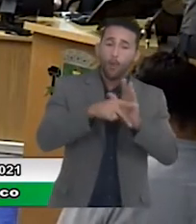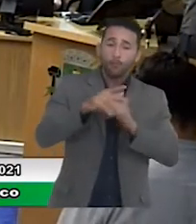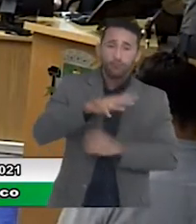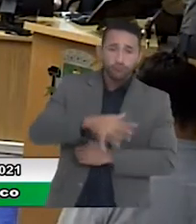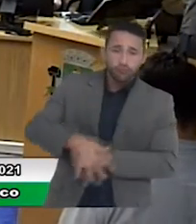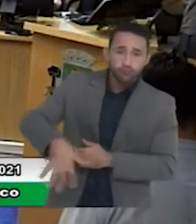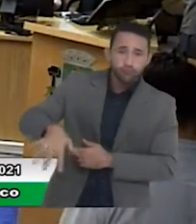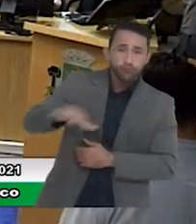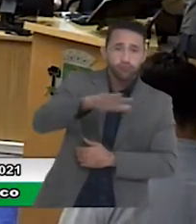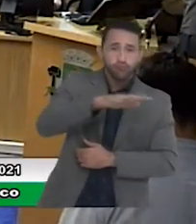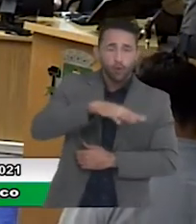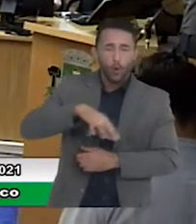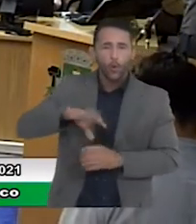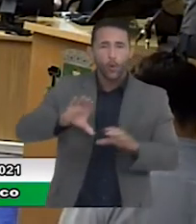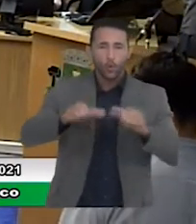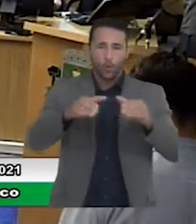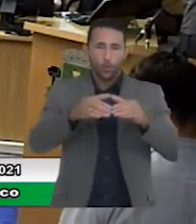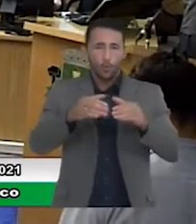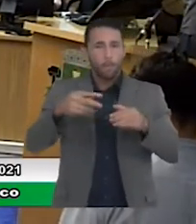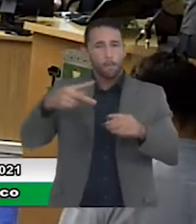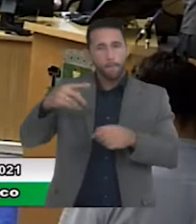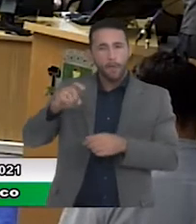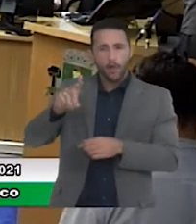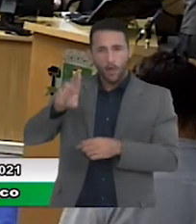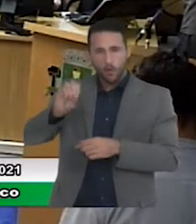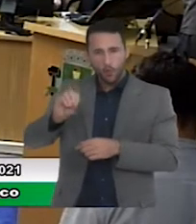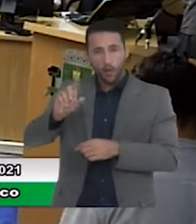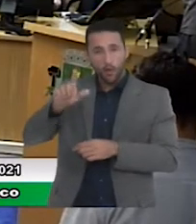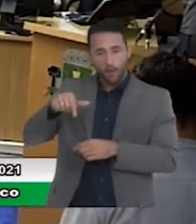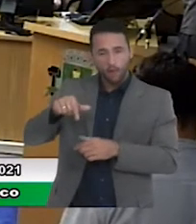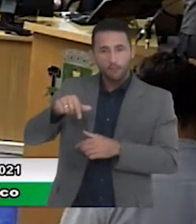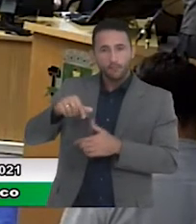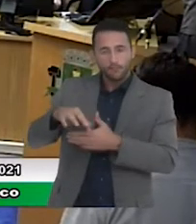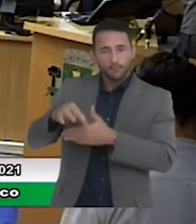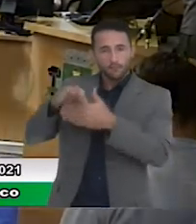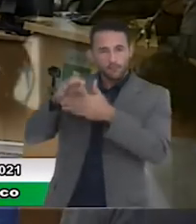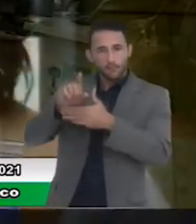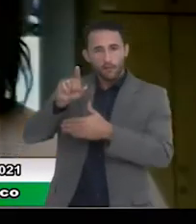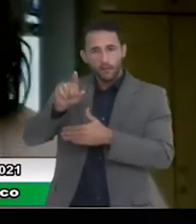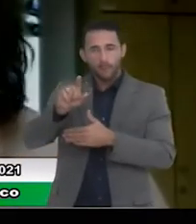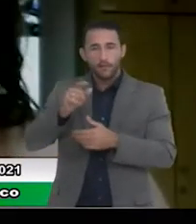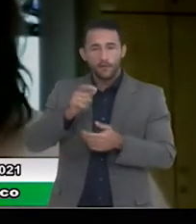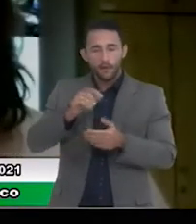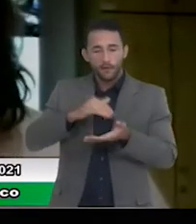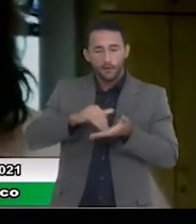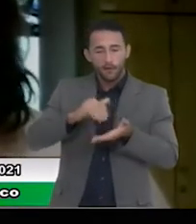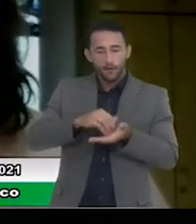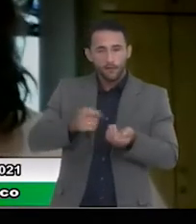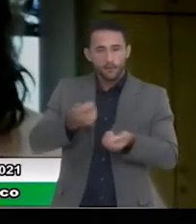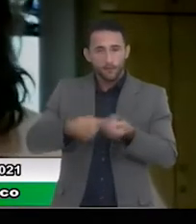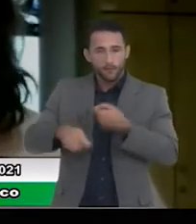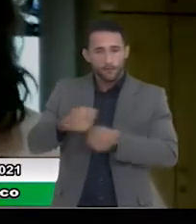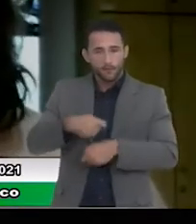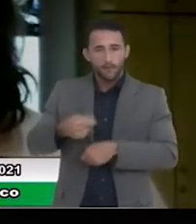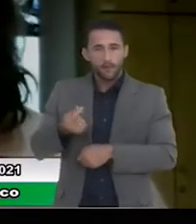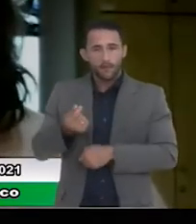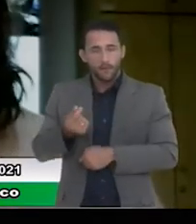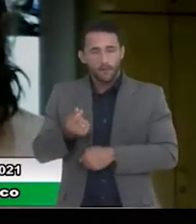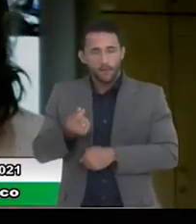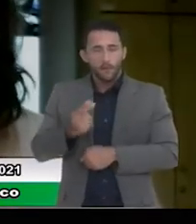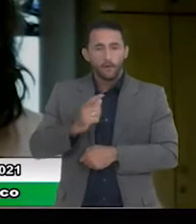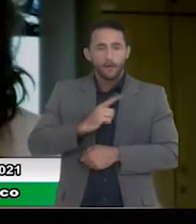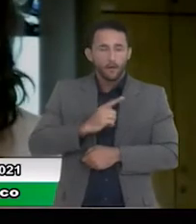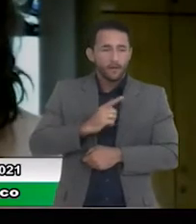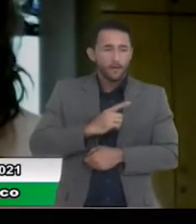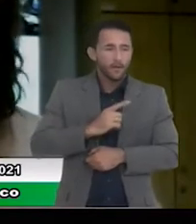continua lá, o Pedro que veio à frente da Secretaria de Finanças, esses resultados que a gente vai apresentar, representam o terceiro quadrimestre de 2020, então,